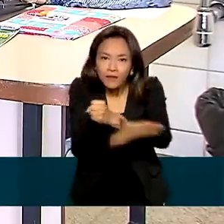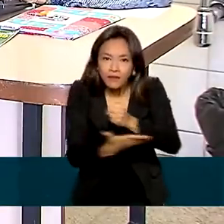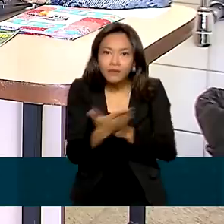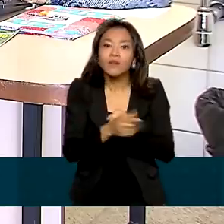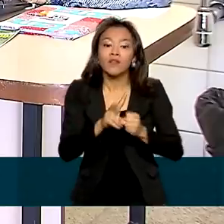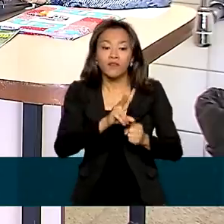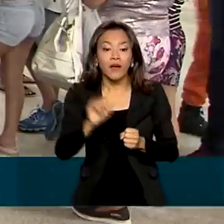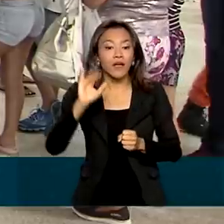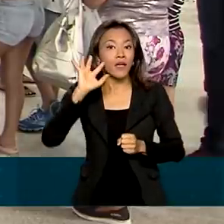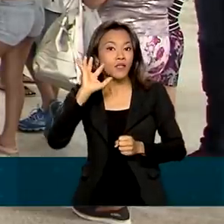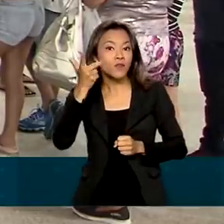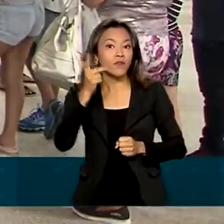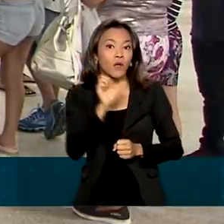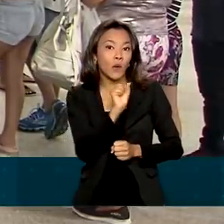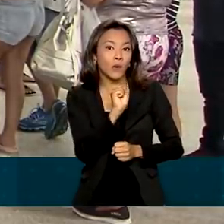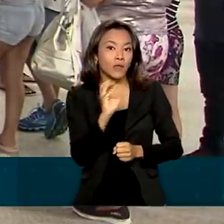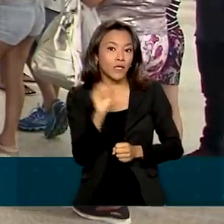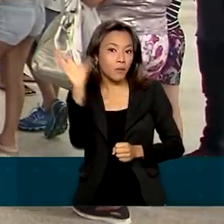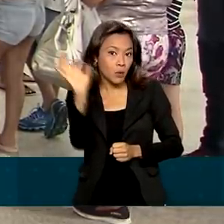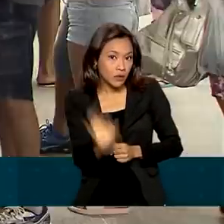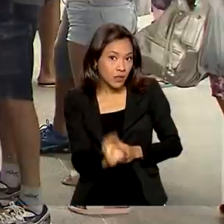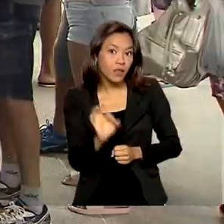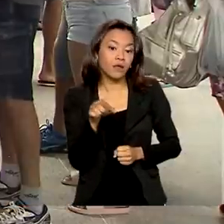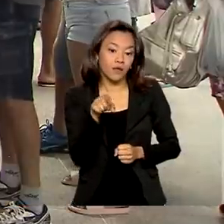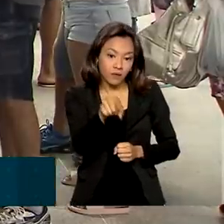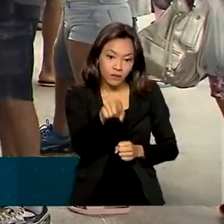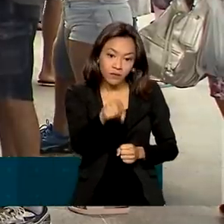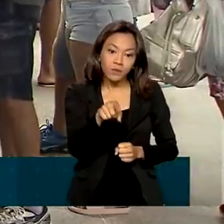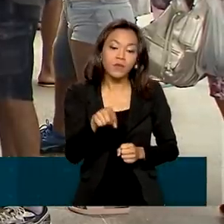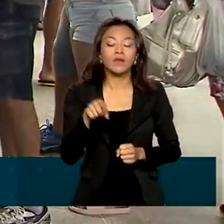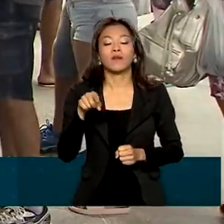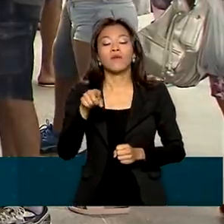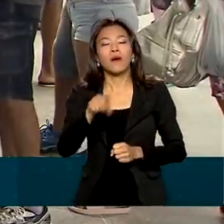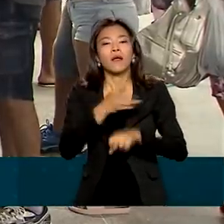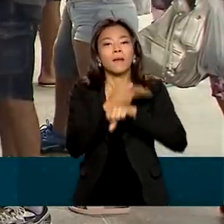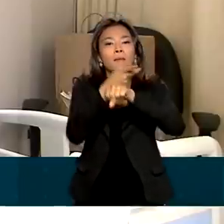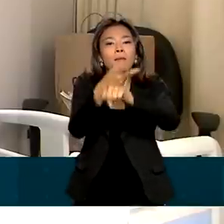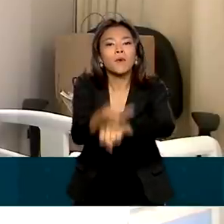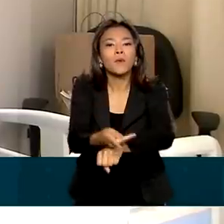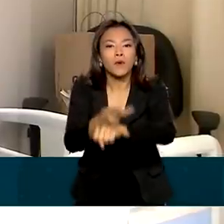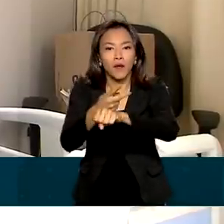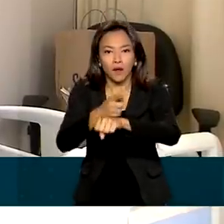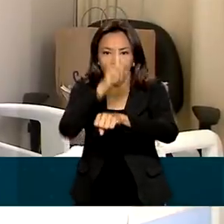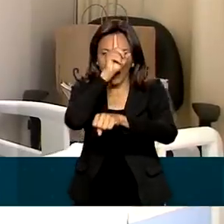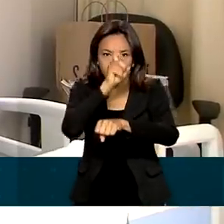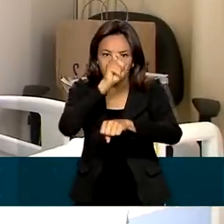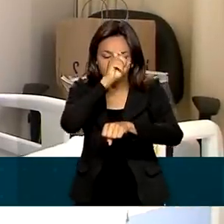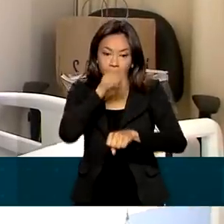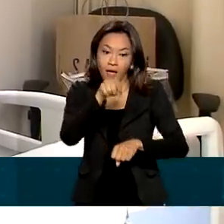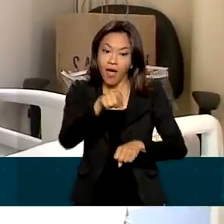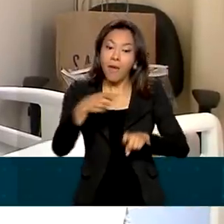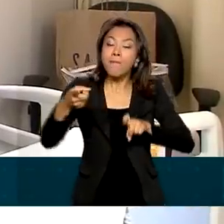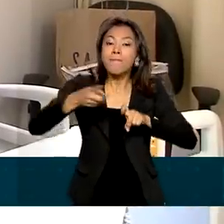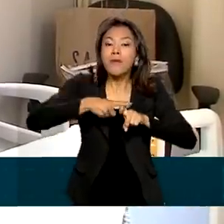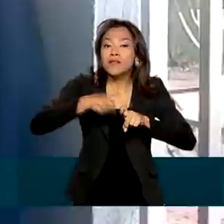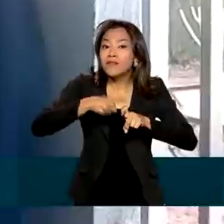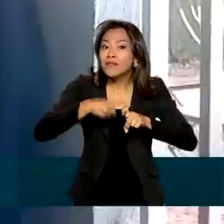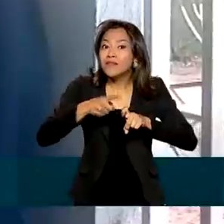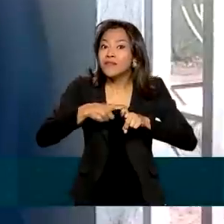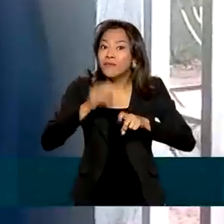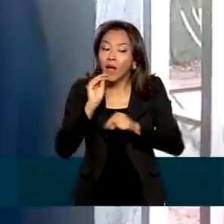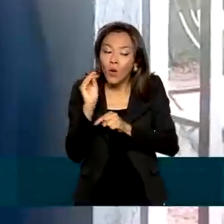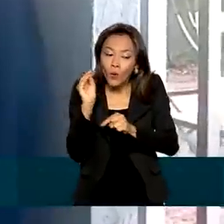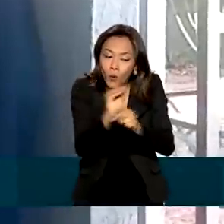% dos casos, reduzindo a necessidade do paciente procurar um hospital. É a chamada medicina preventiva,